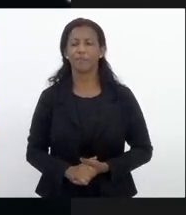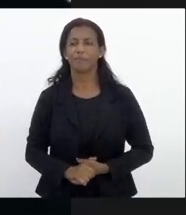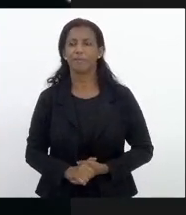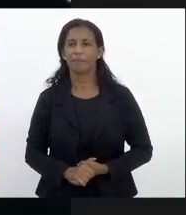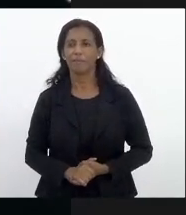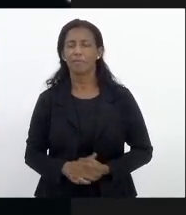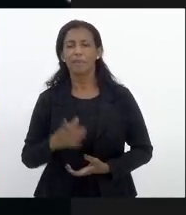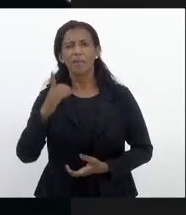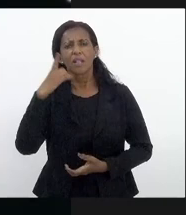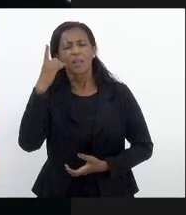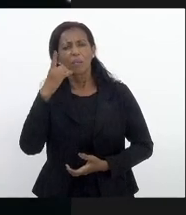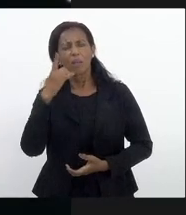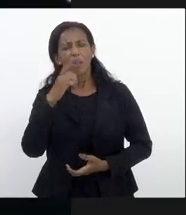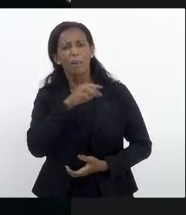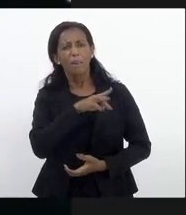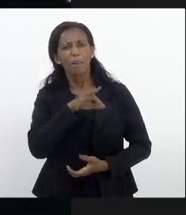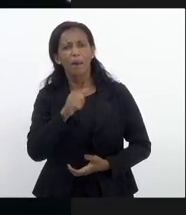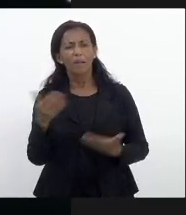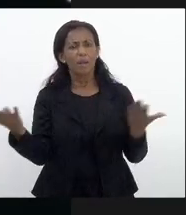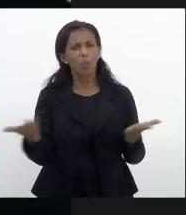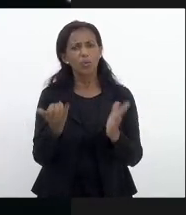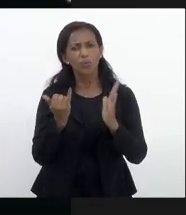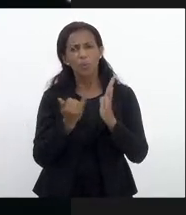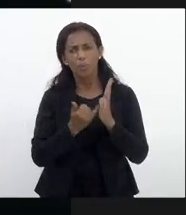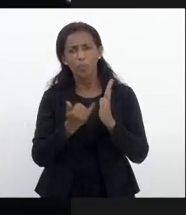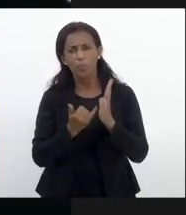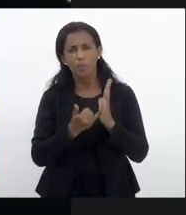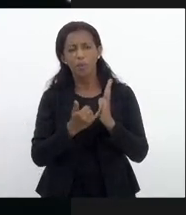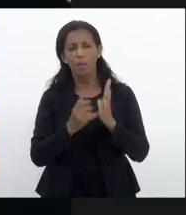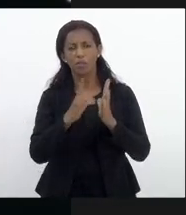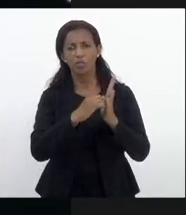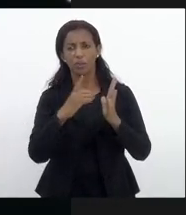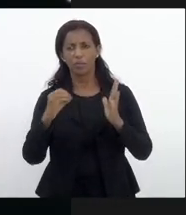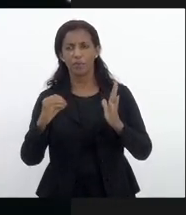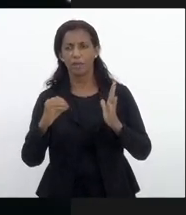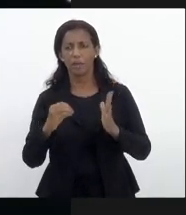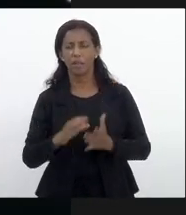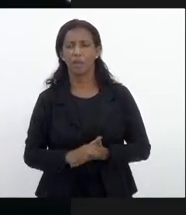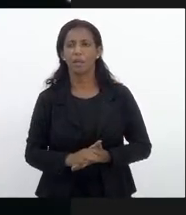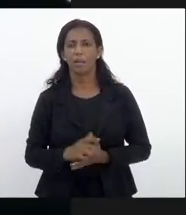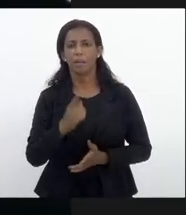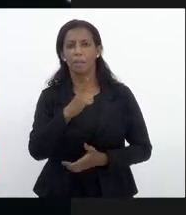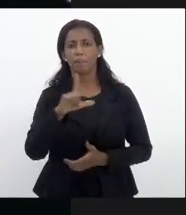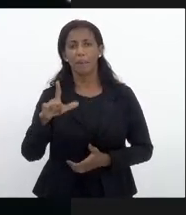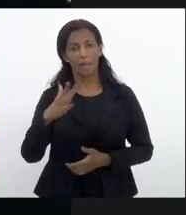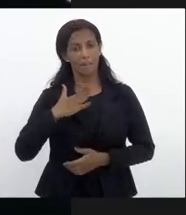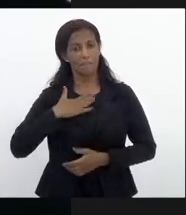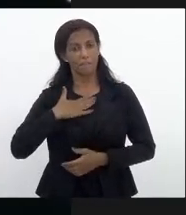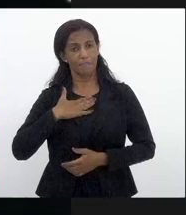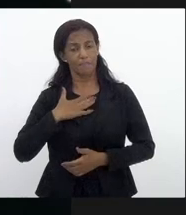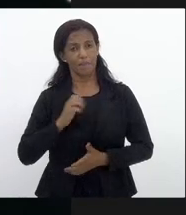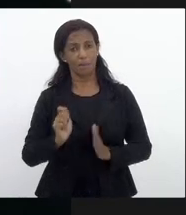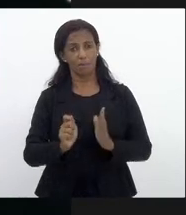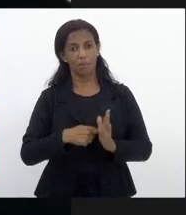deputada Marta Rocha hoje foi publicado no juário oficial o projeto de lei de minha autoria